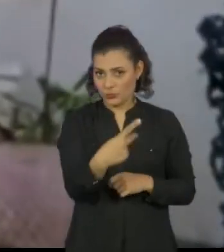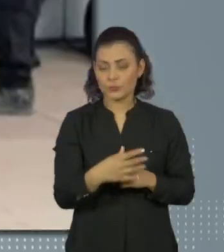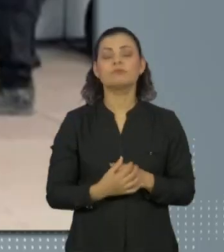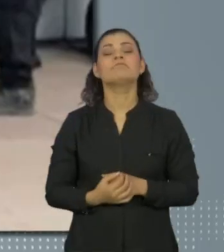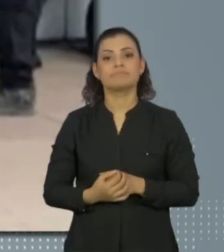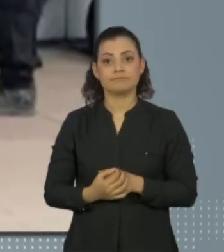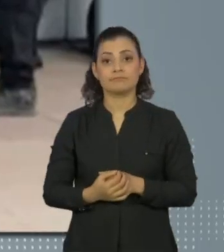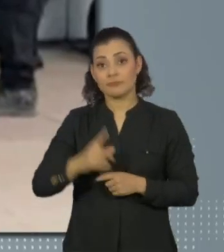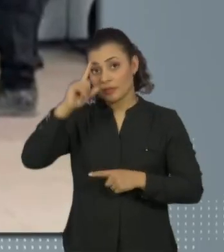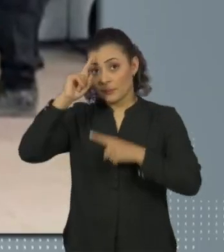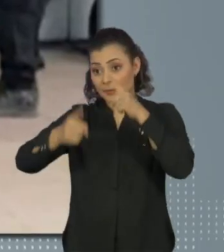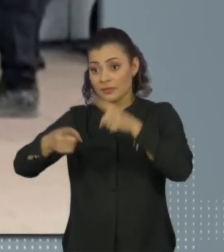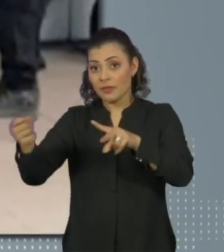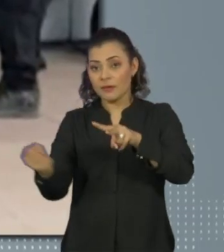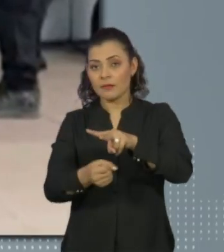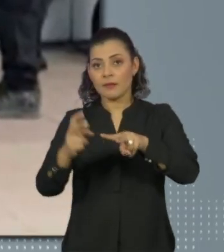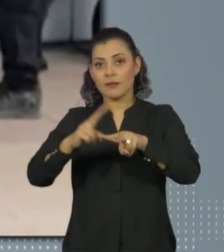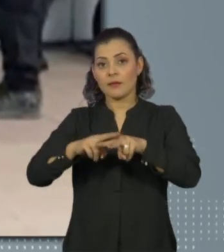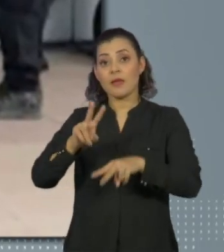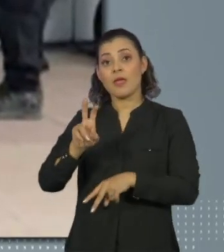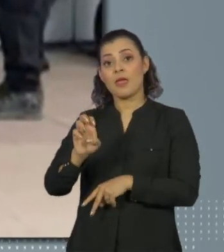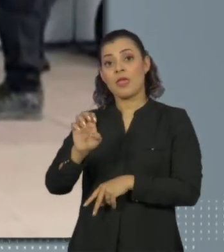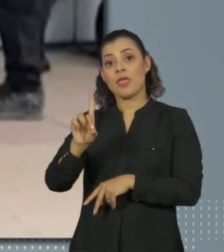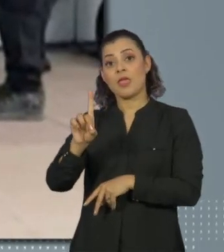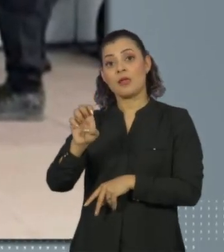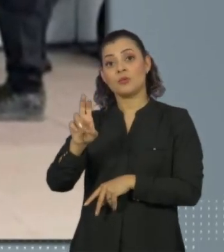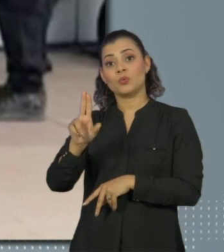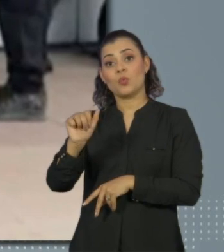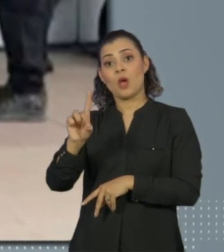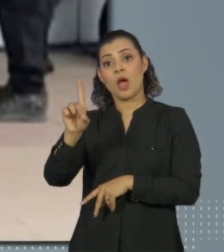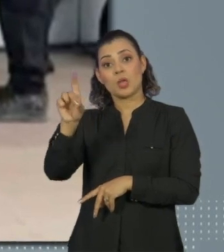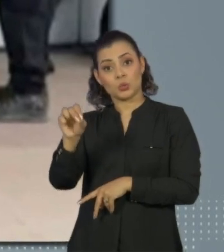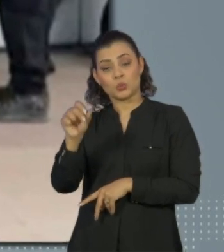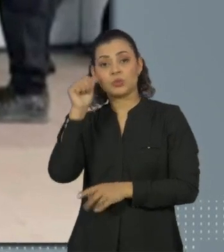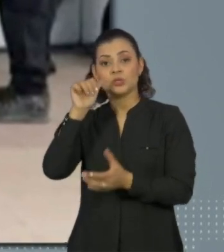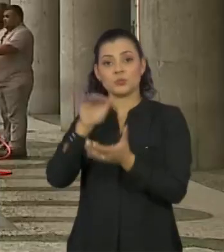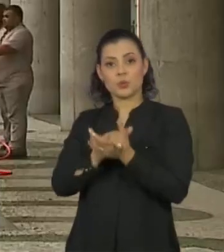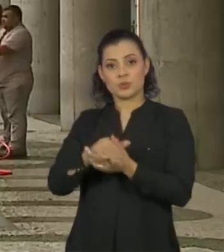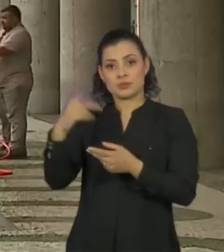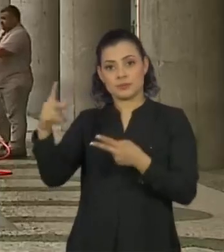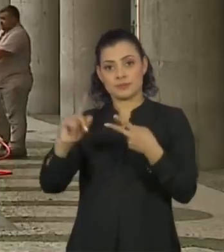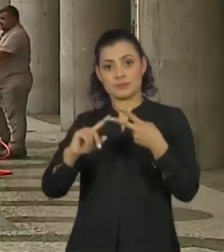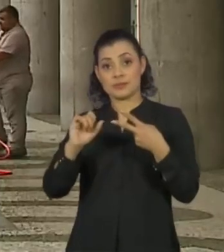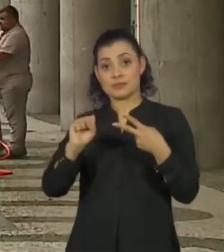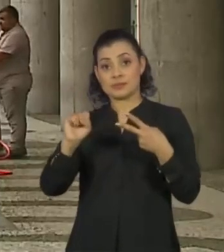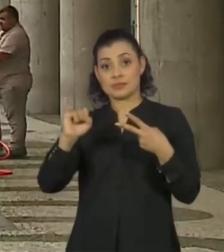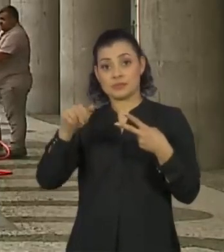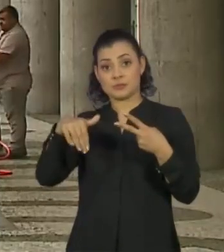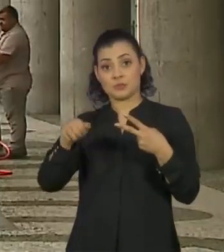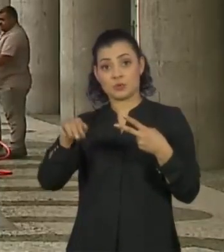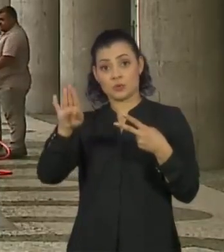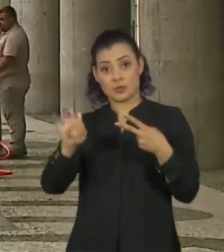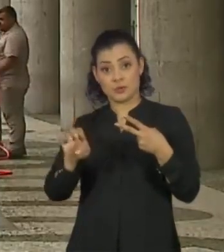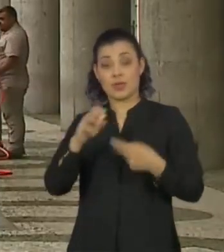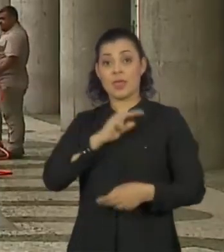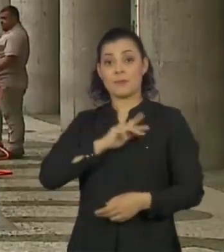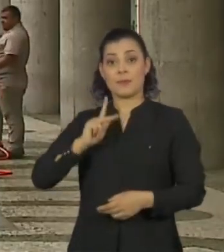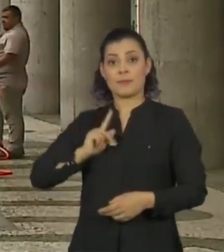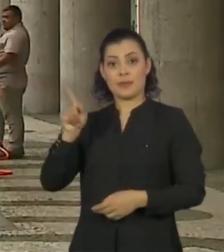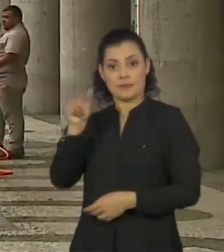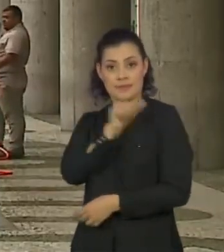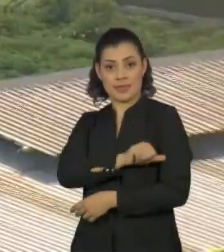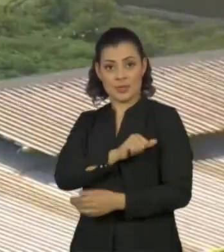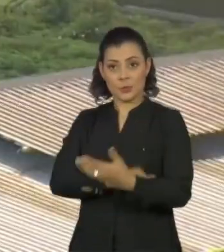dos mandados de prisão figuram o Eduardo Cruz, ex-controlador do IABAS, e a mulher dele, Simone. Segundo o Ministério Público do Rio, a antiga